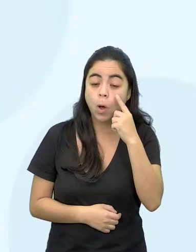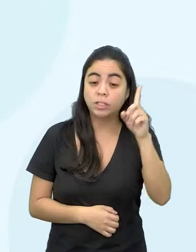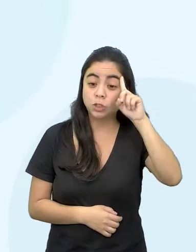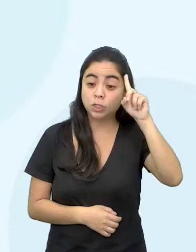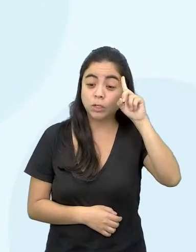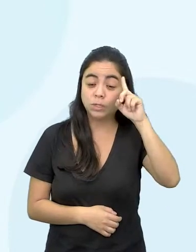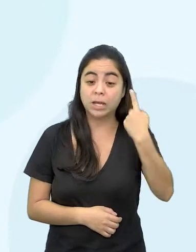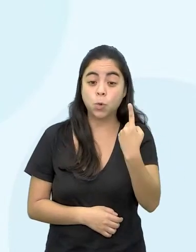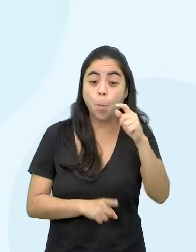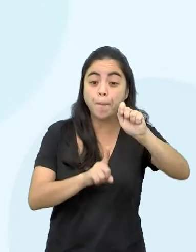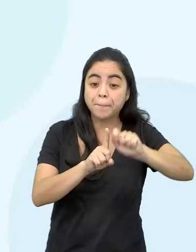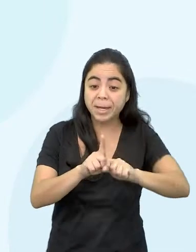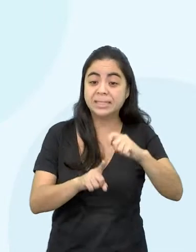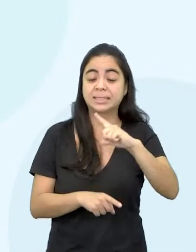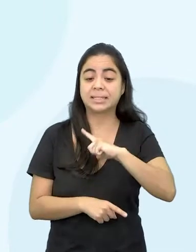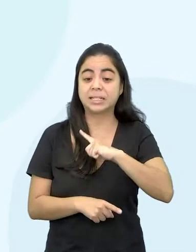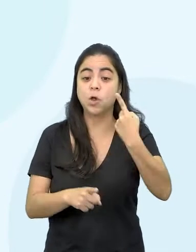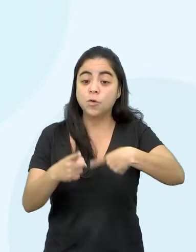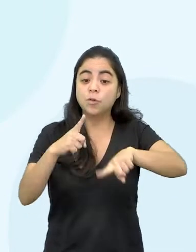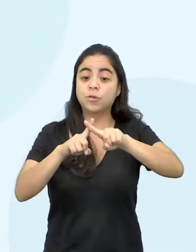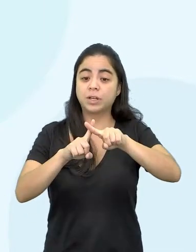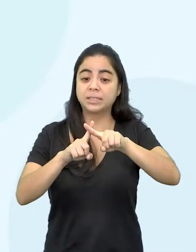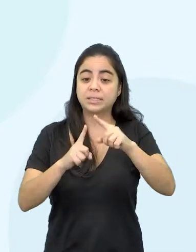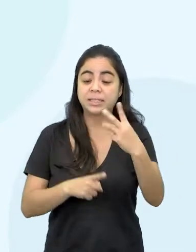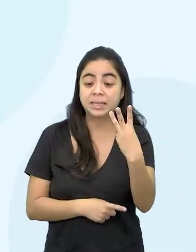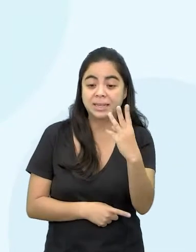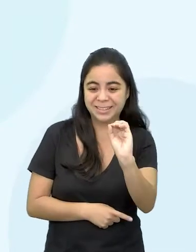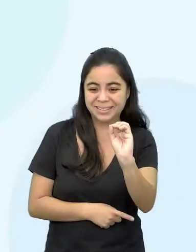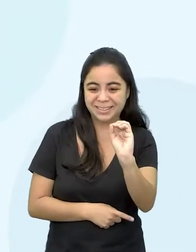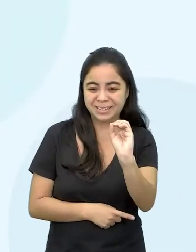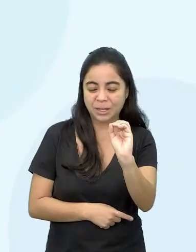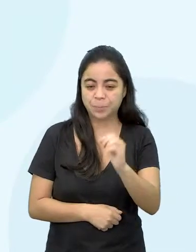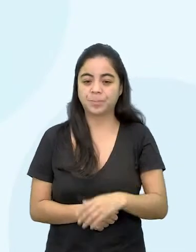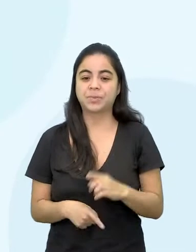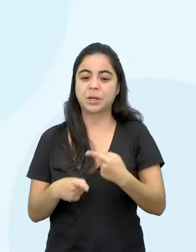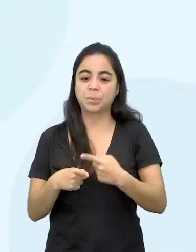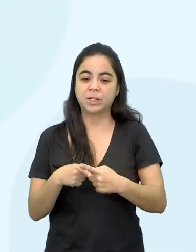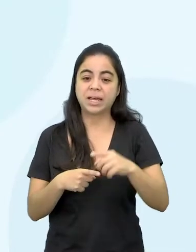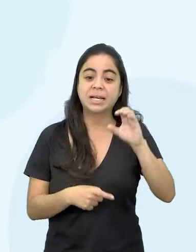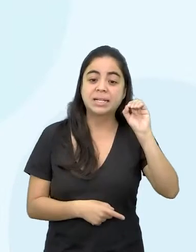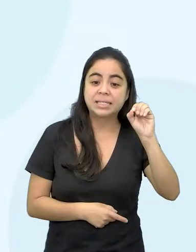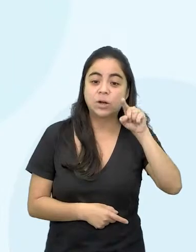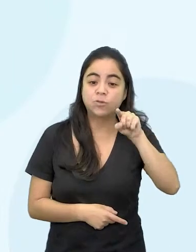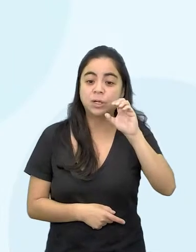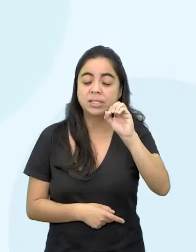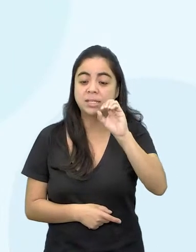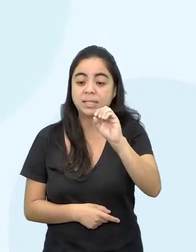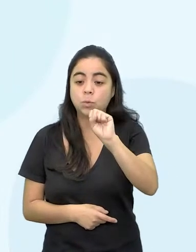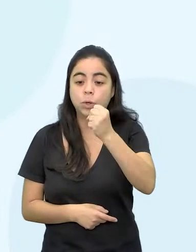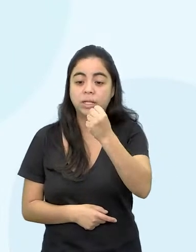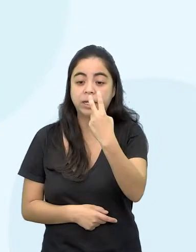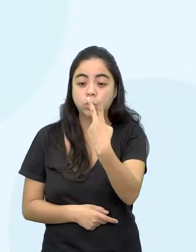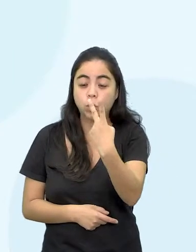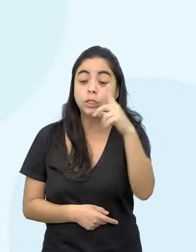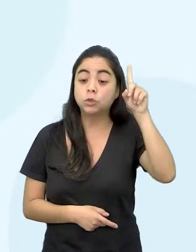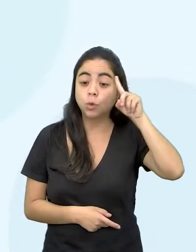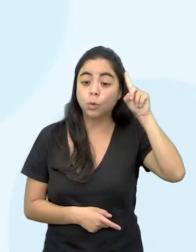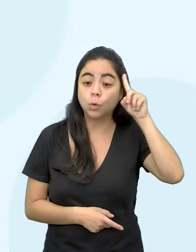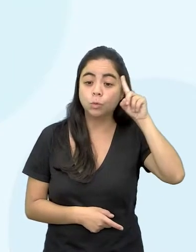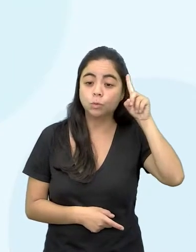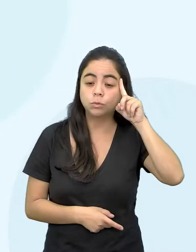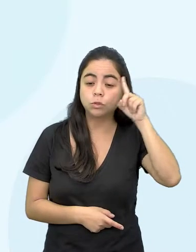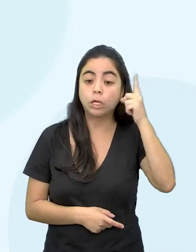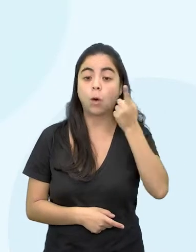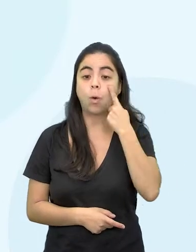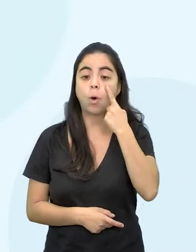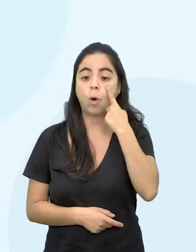mês, então a gente já tem que multiplicar esse por 30, porque é 0,0082 por dia. Ele fala